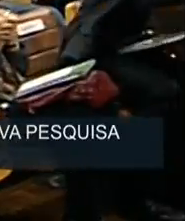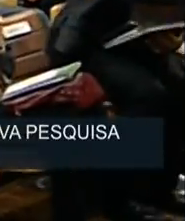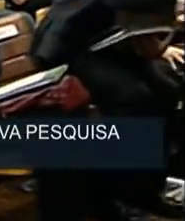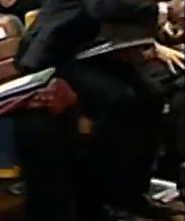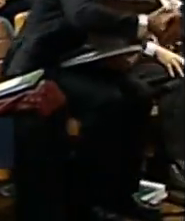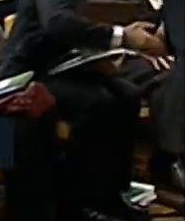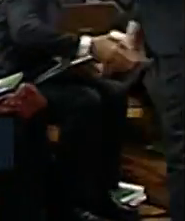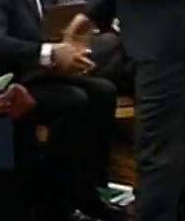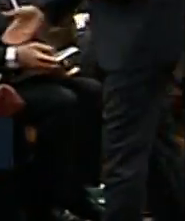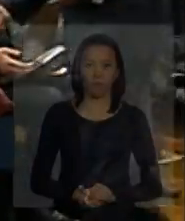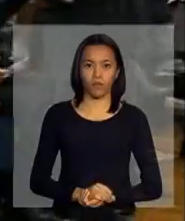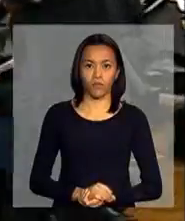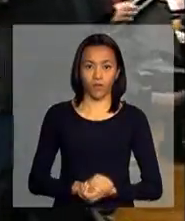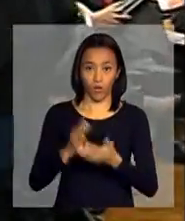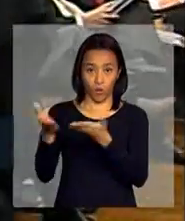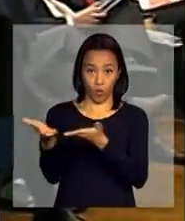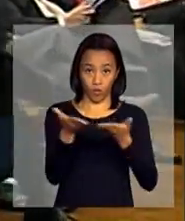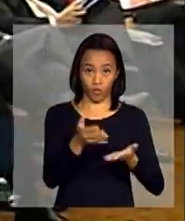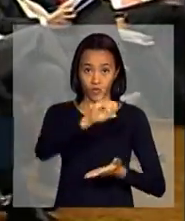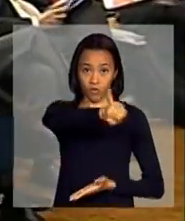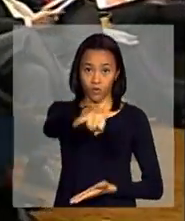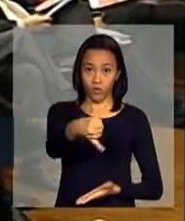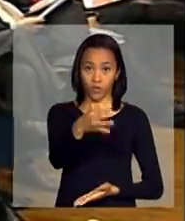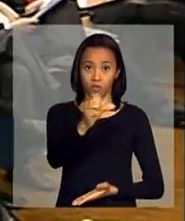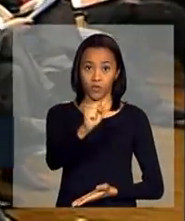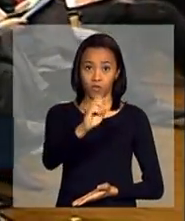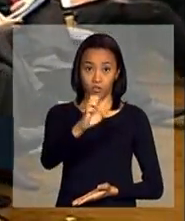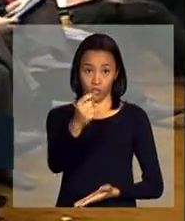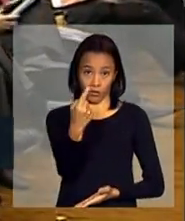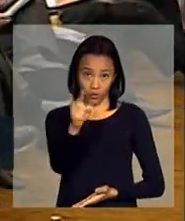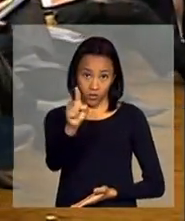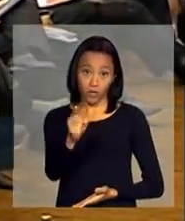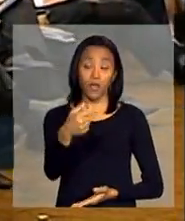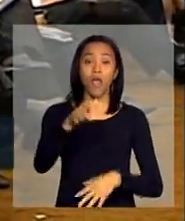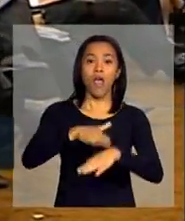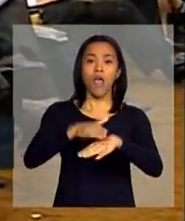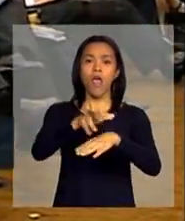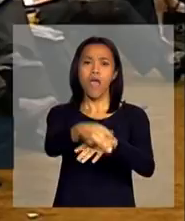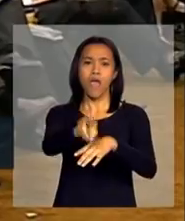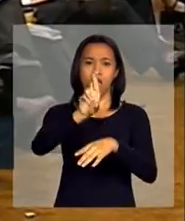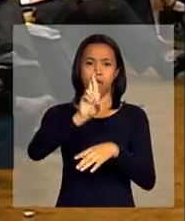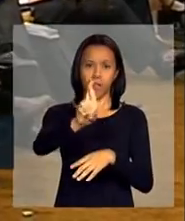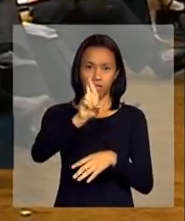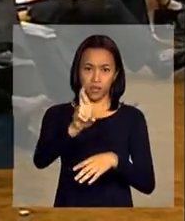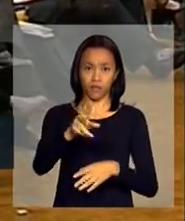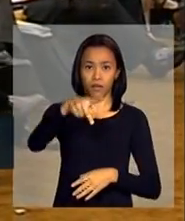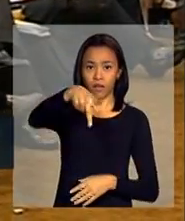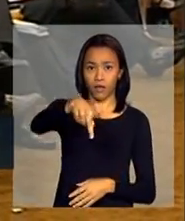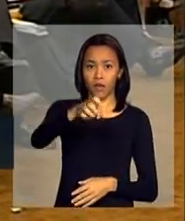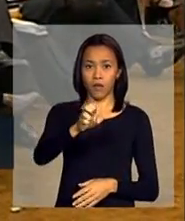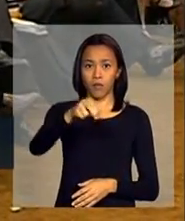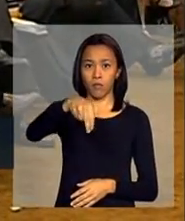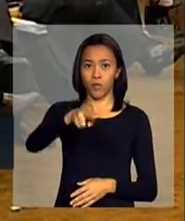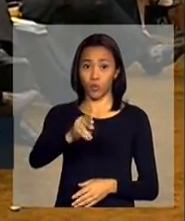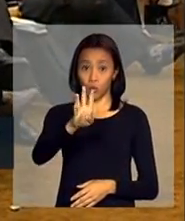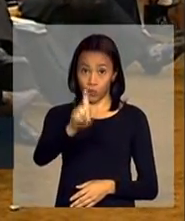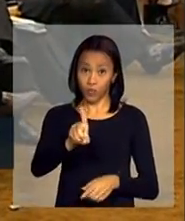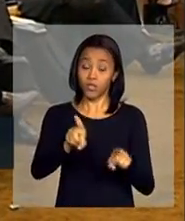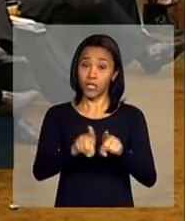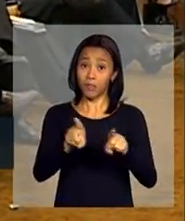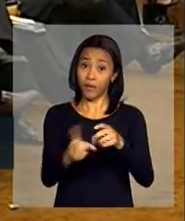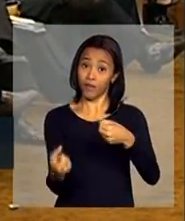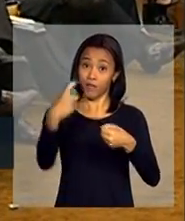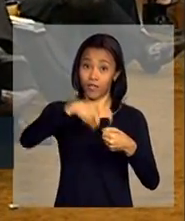Convidamos o senhor José Jorge Xedic, representante residente da Pnud no Brasil, parceiro do projeto